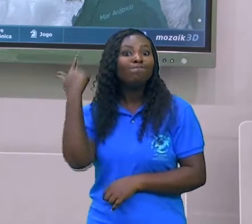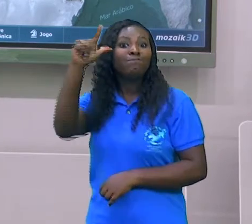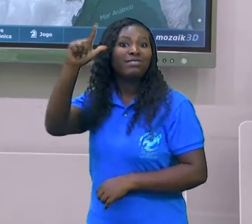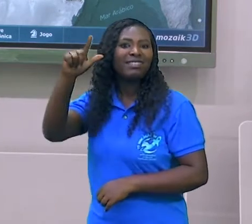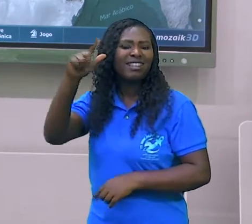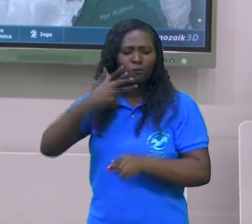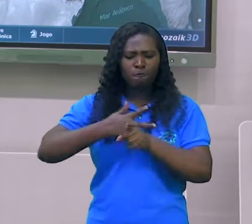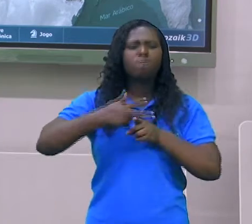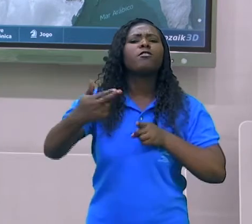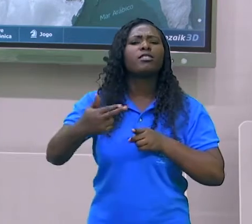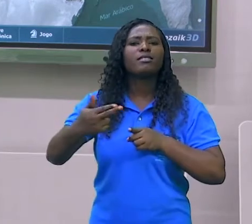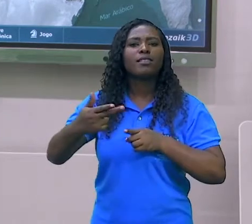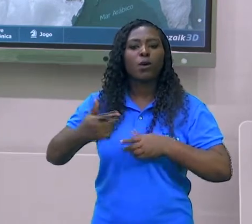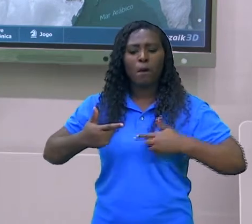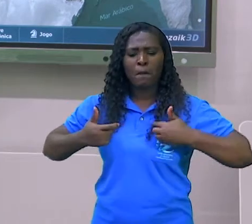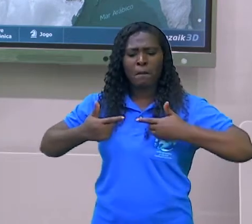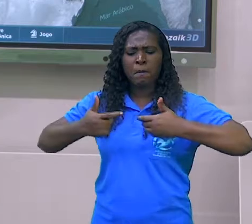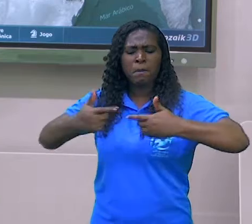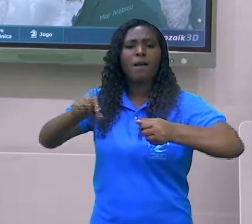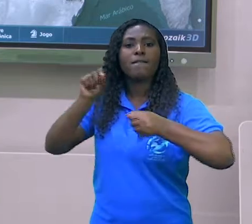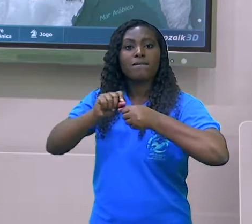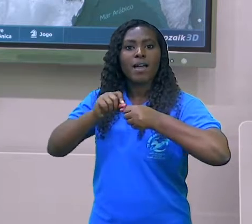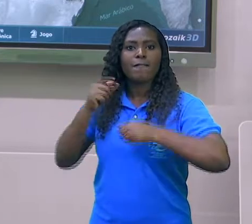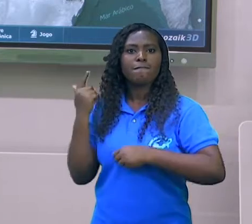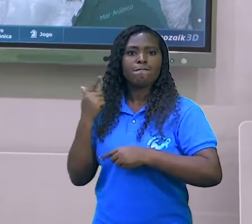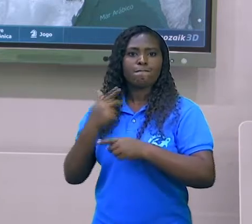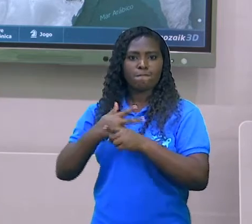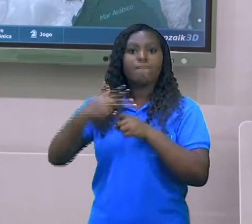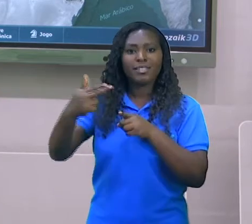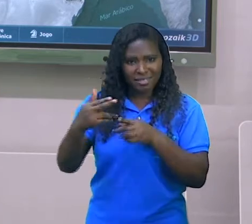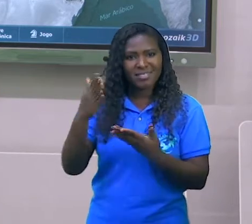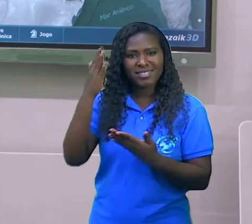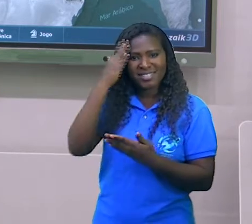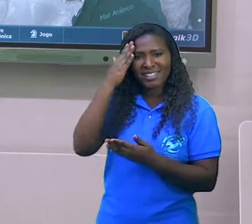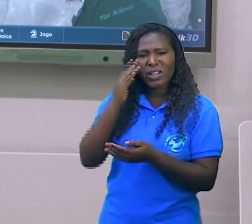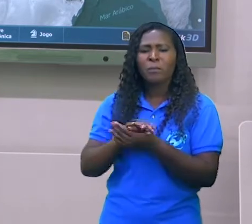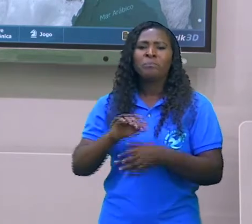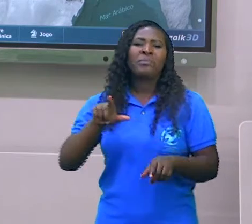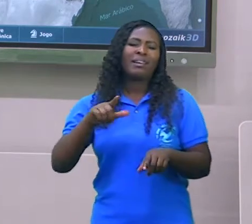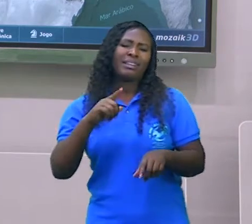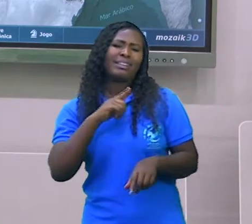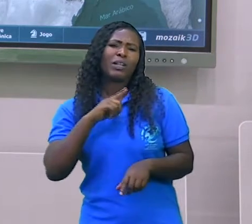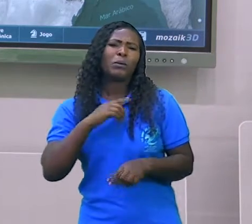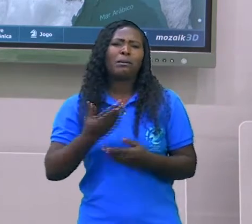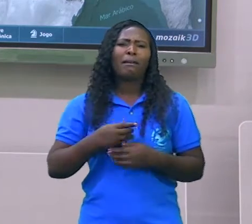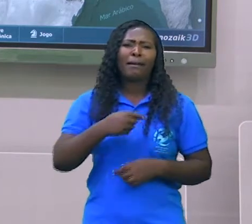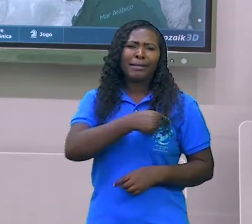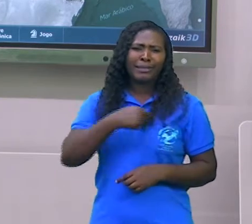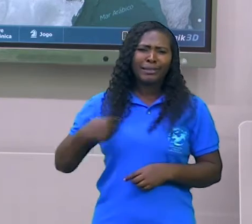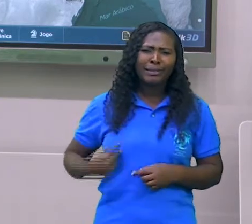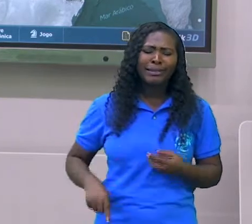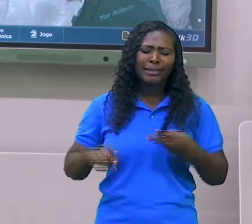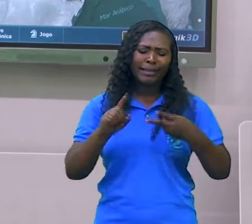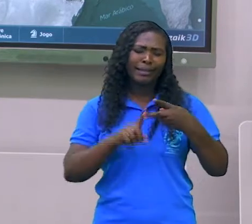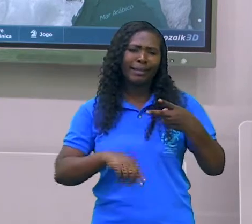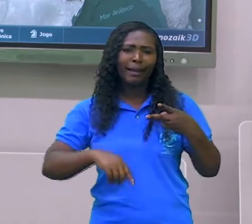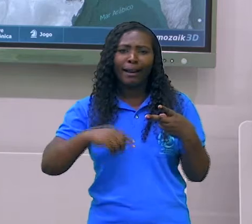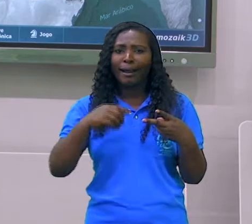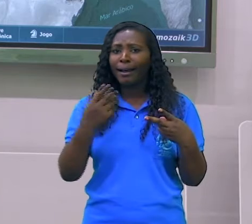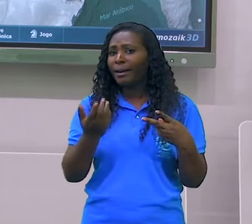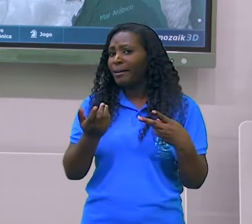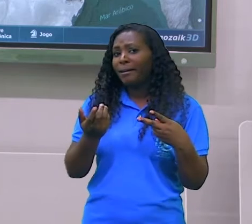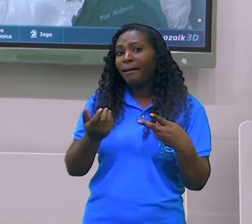que o Egito, pega a China, Índia, né, a Ásia, e os territórios sob a